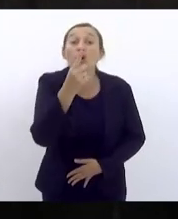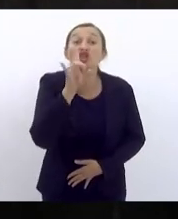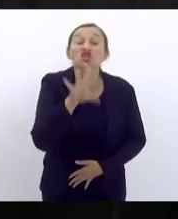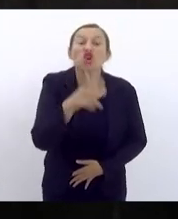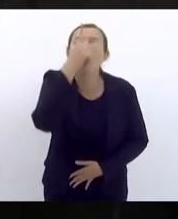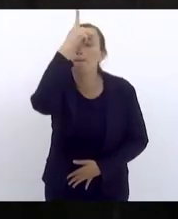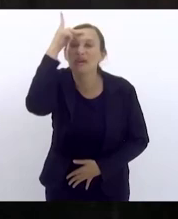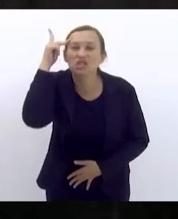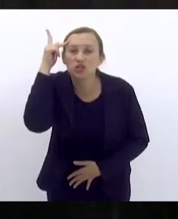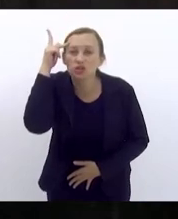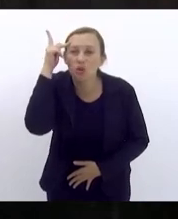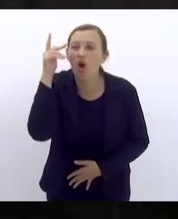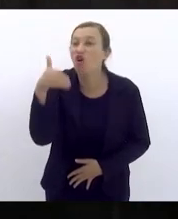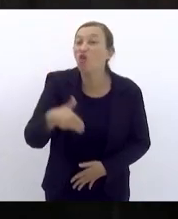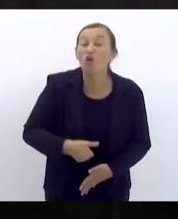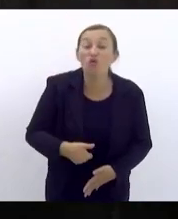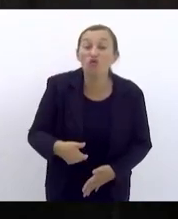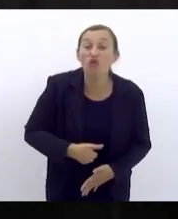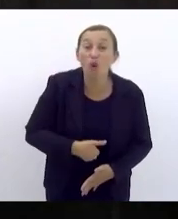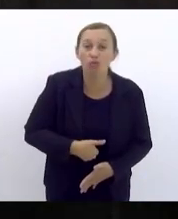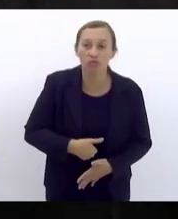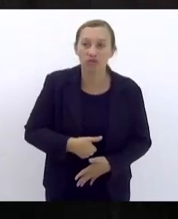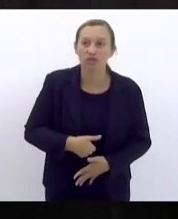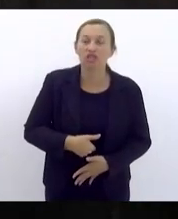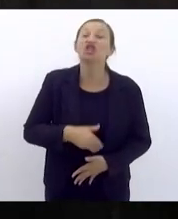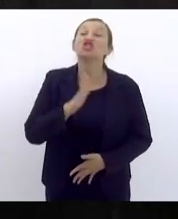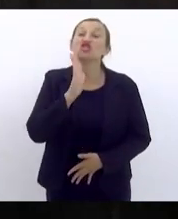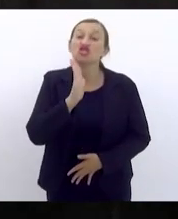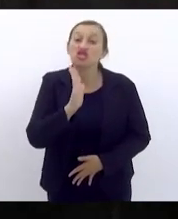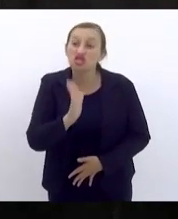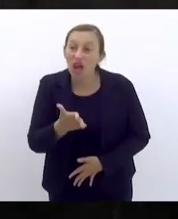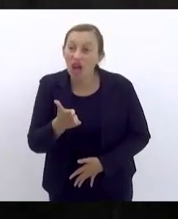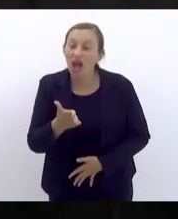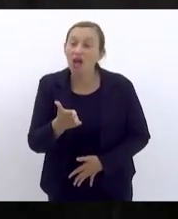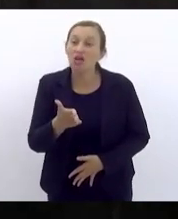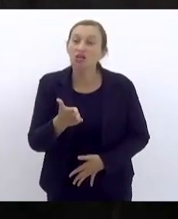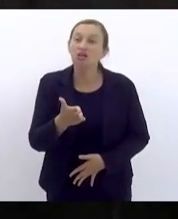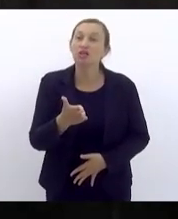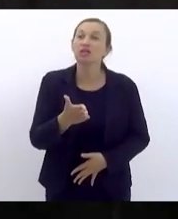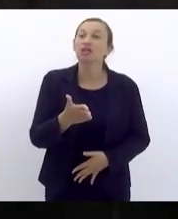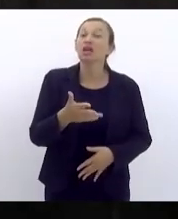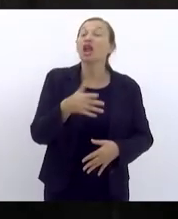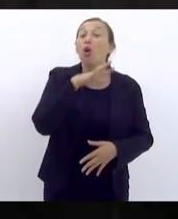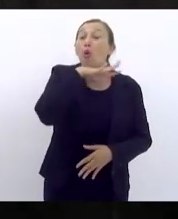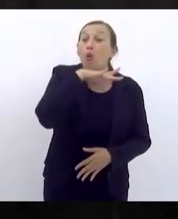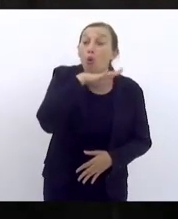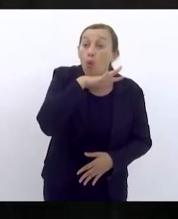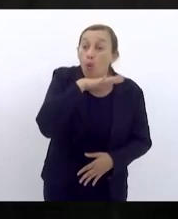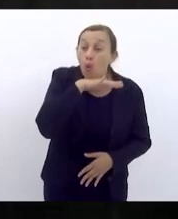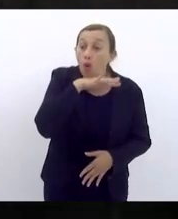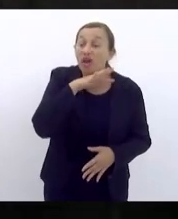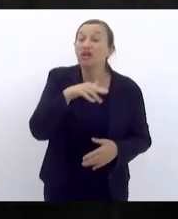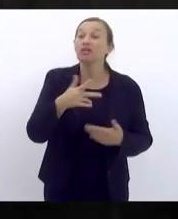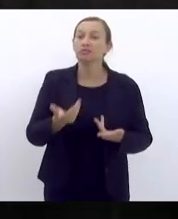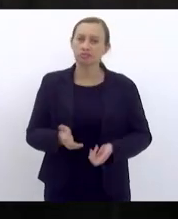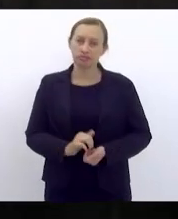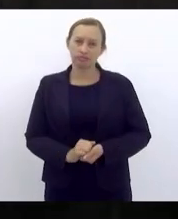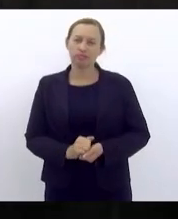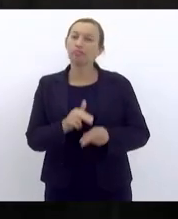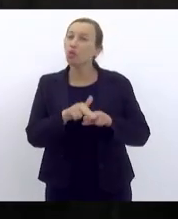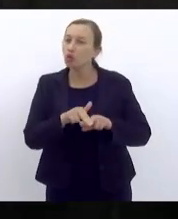pessoa passando fome isso já seria muito ruim e desta maneira